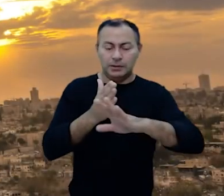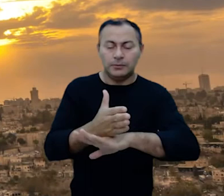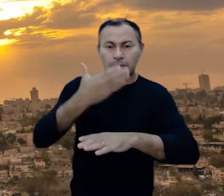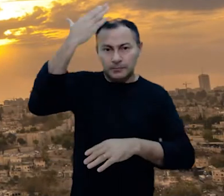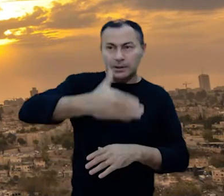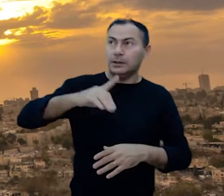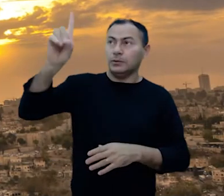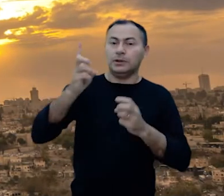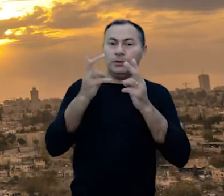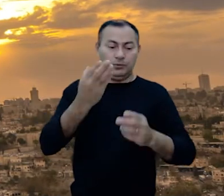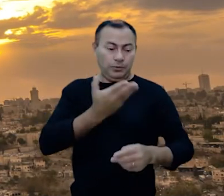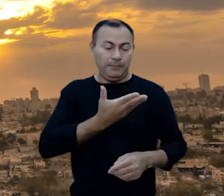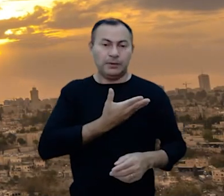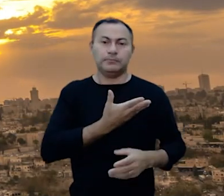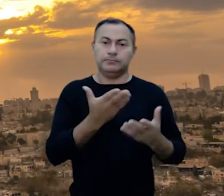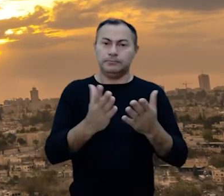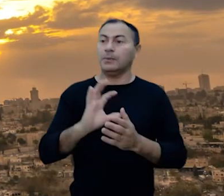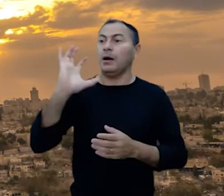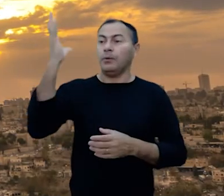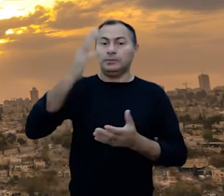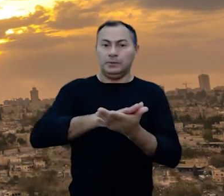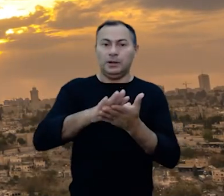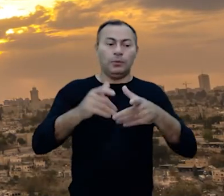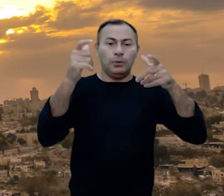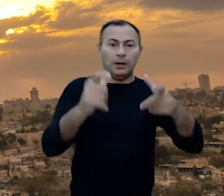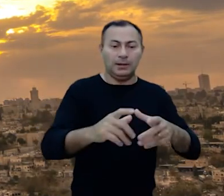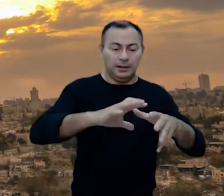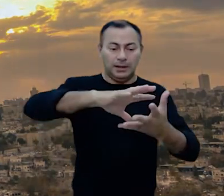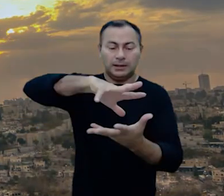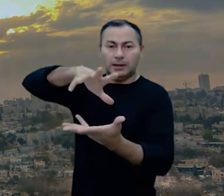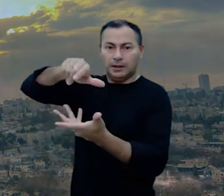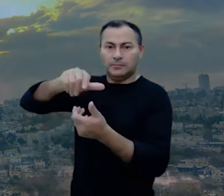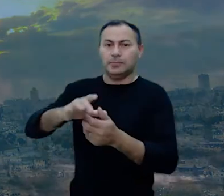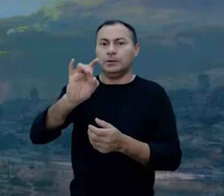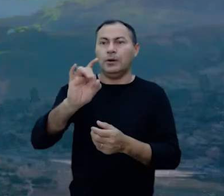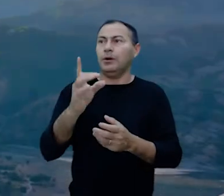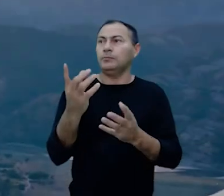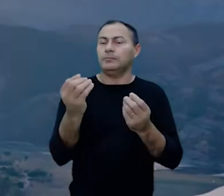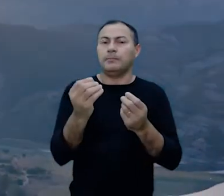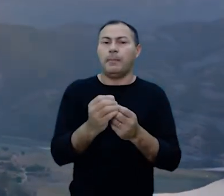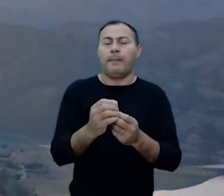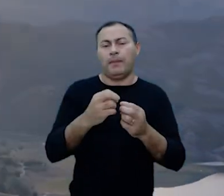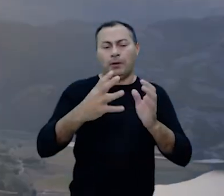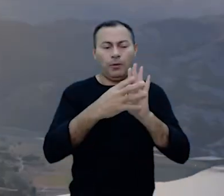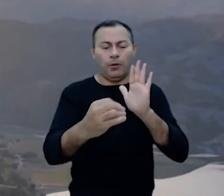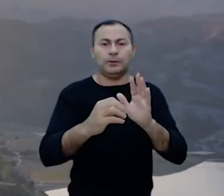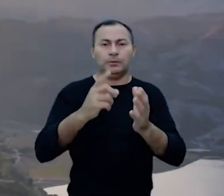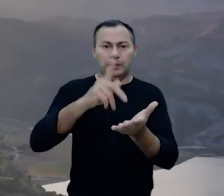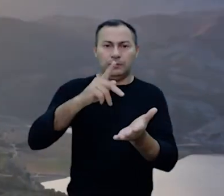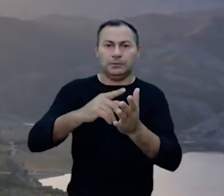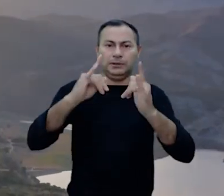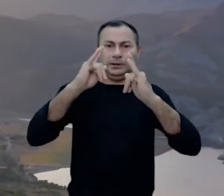Cristo entrou na presença de Deus como nosso amigo e isso não aconteceu em nenhum lugar da terra que é apenas uma mera